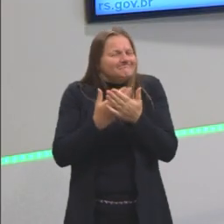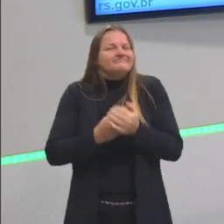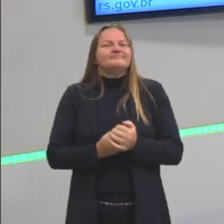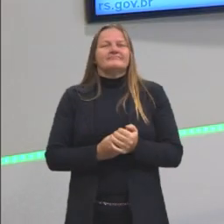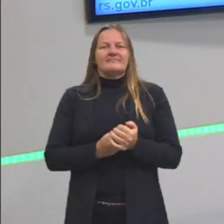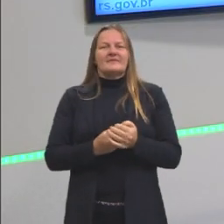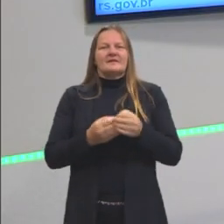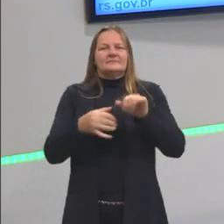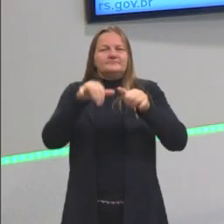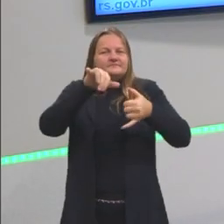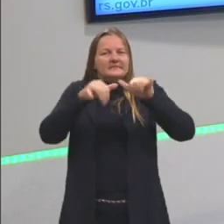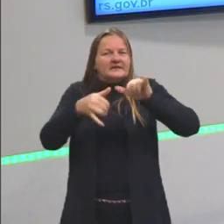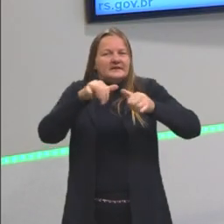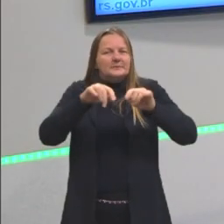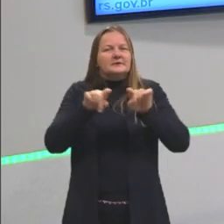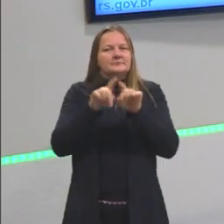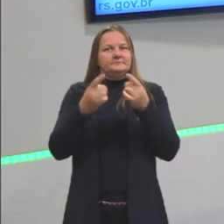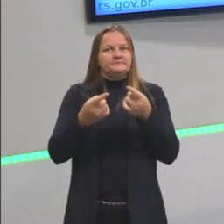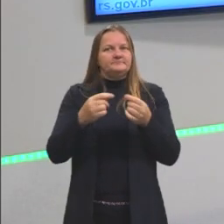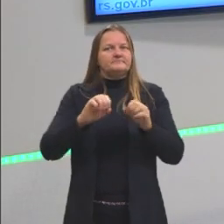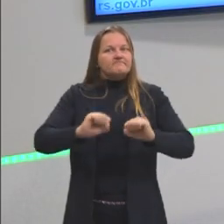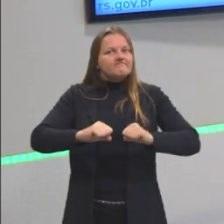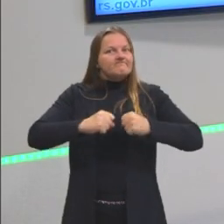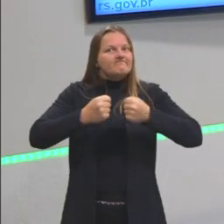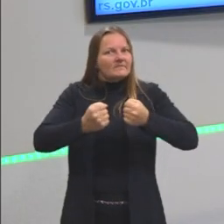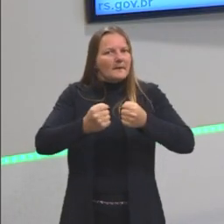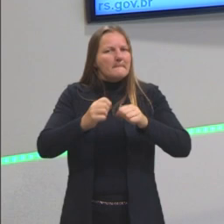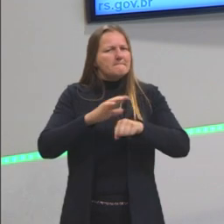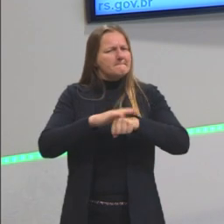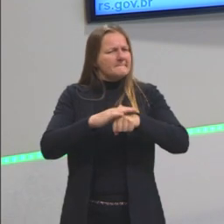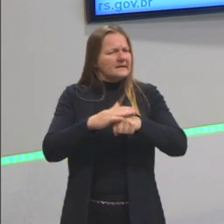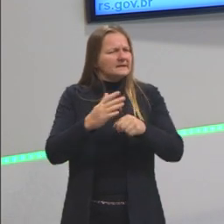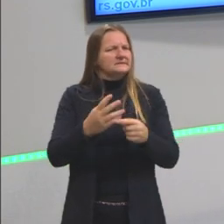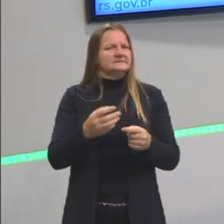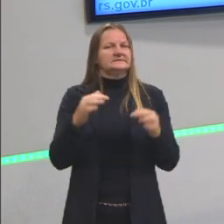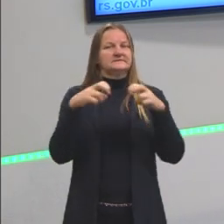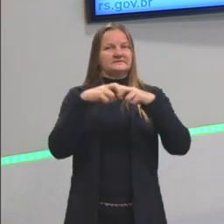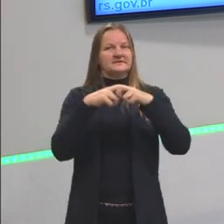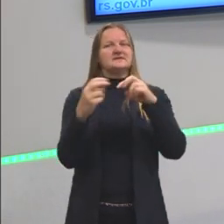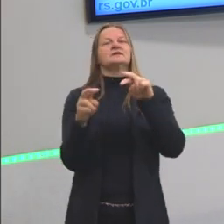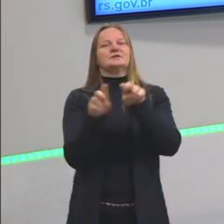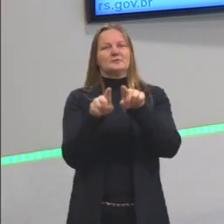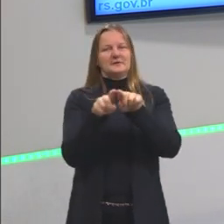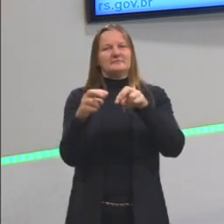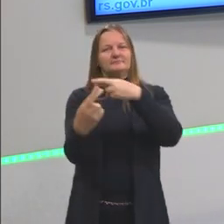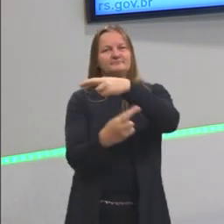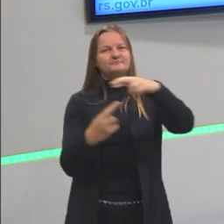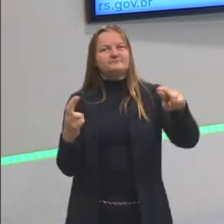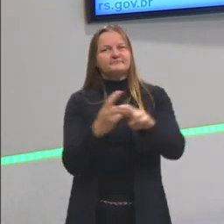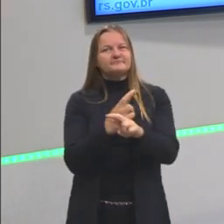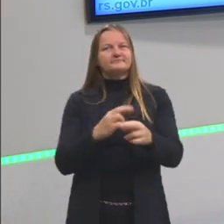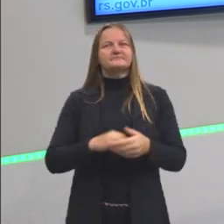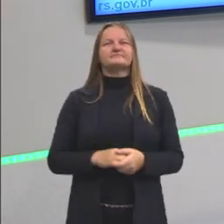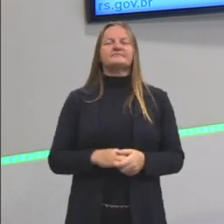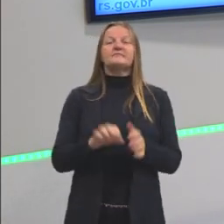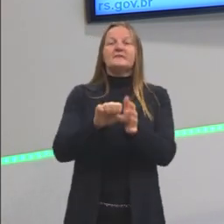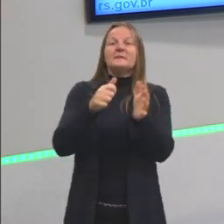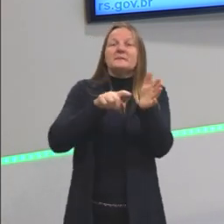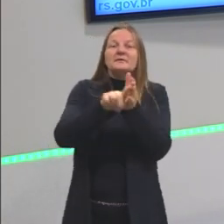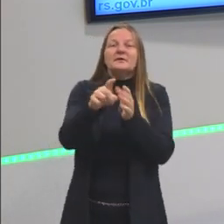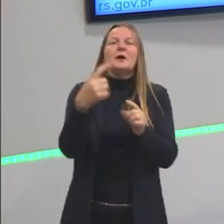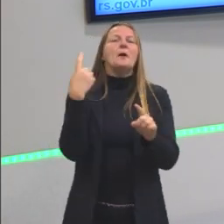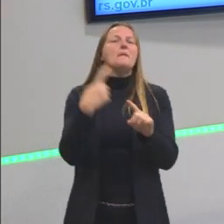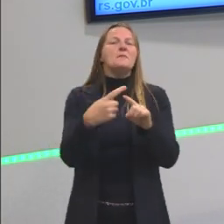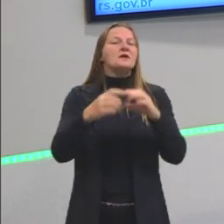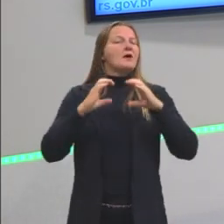química, mas só para a gente reforçar um pouquinho para continuar falando na física. Então, a primeira pergunta que a gente faz é do que o